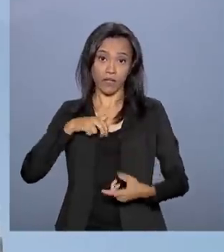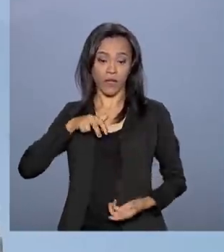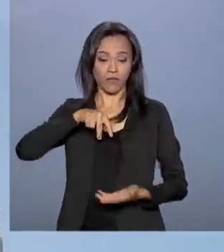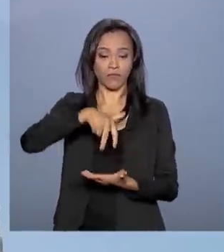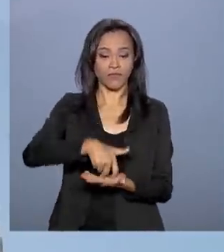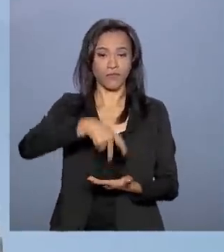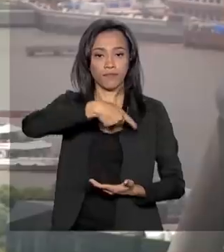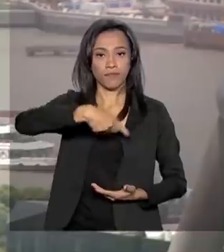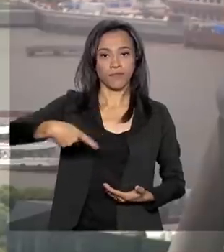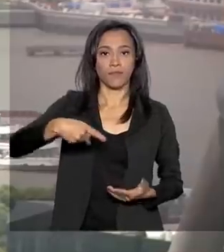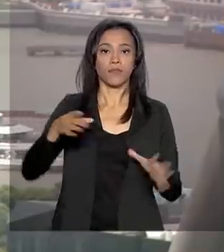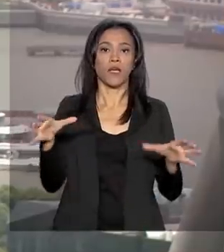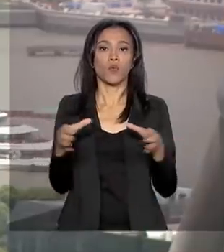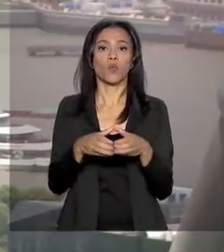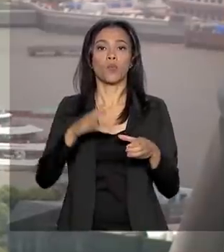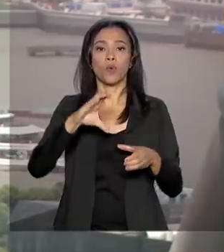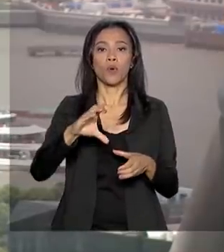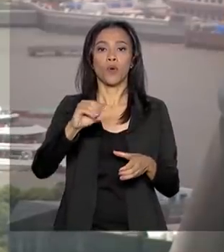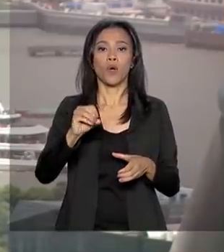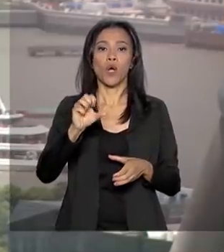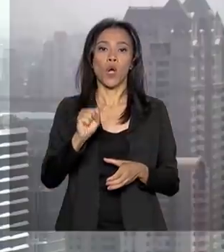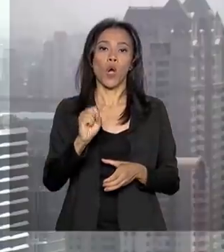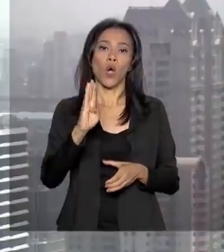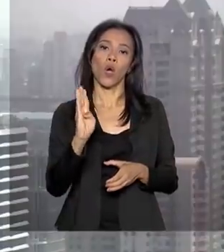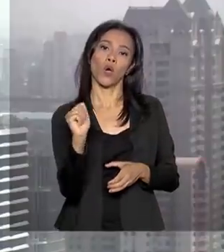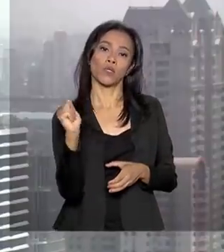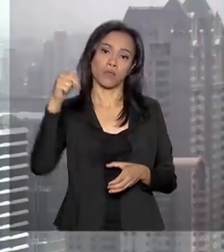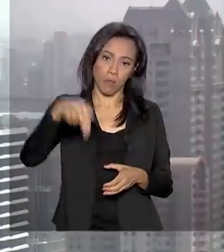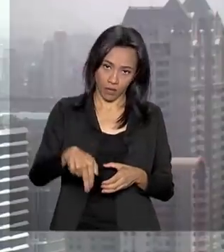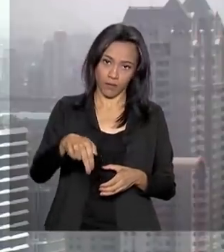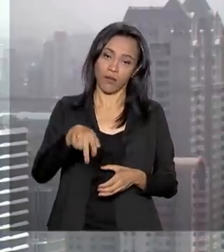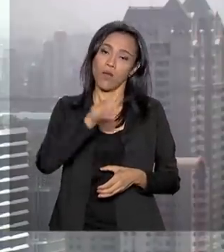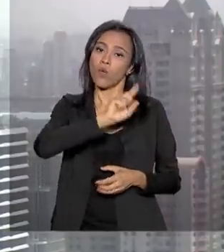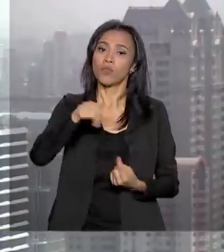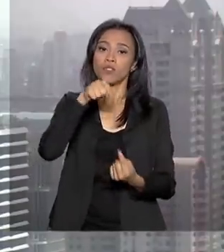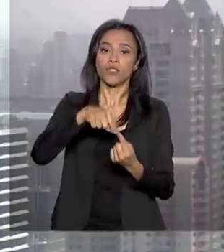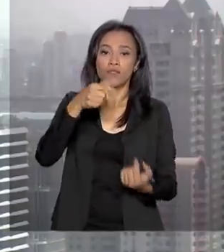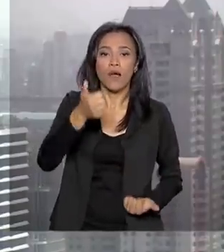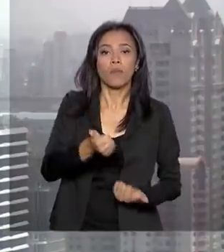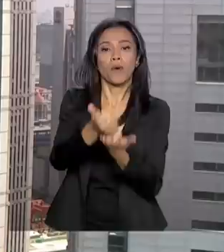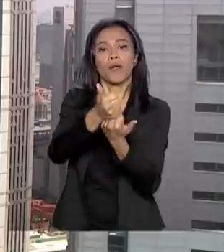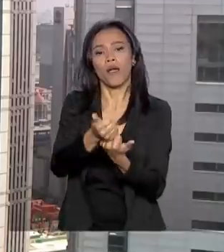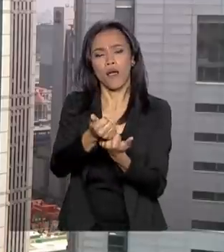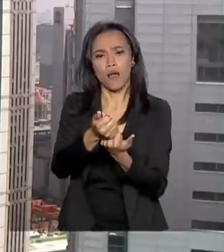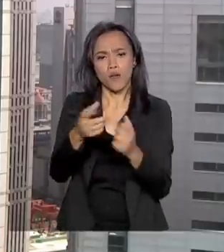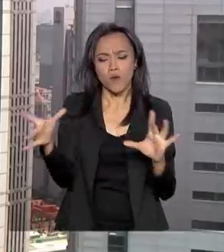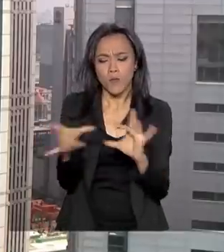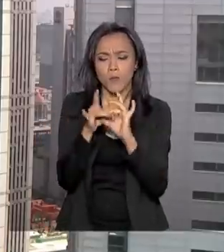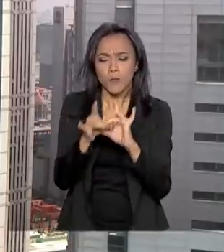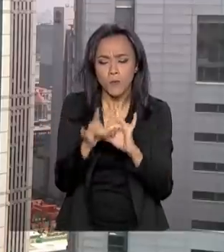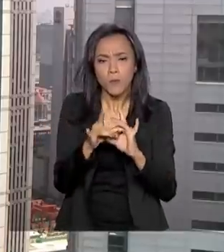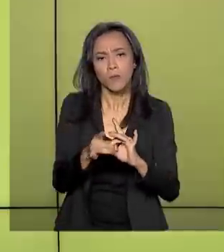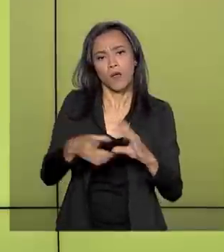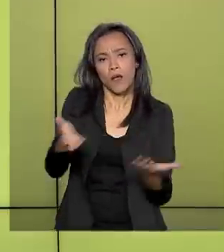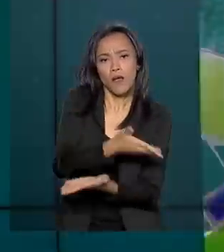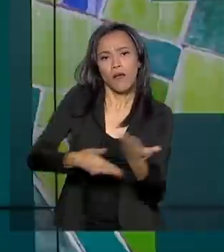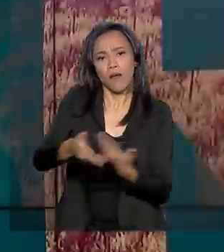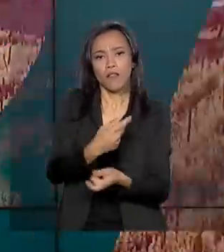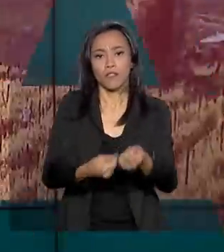-Brasileira de Alto Nível de Consertação e Cooperação. A ideia é fortalecer as relações econômicas entre os dois países.